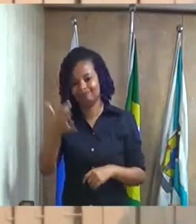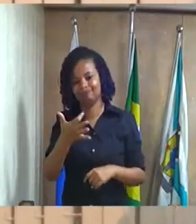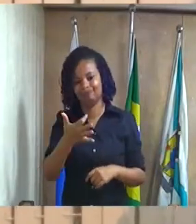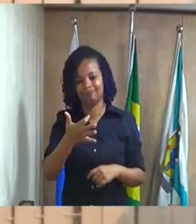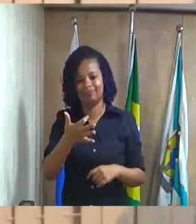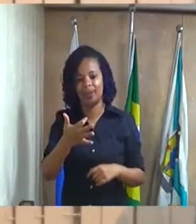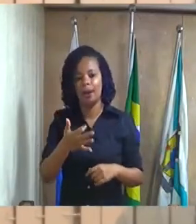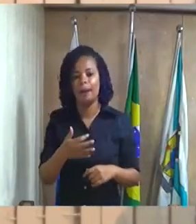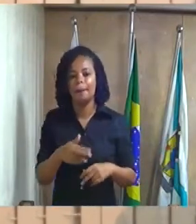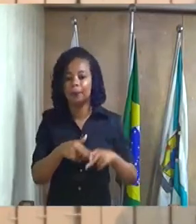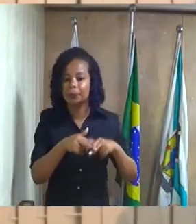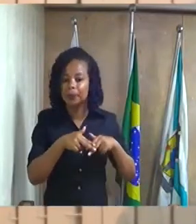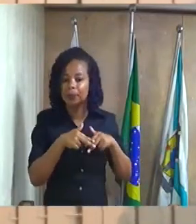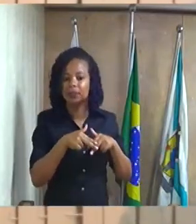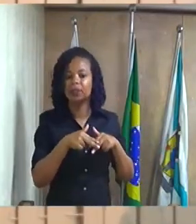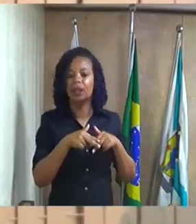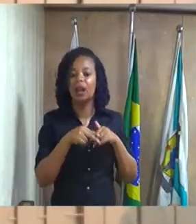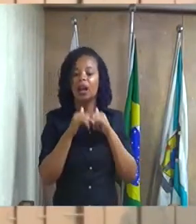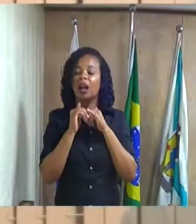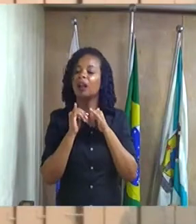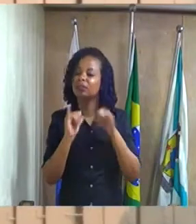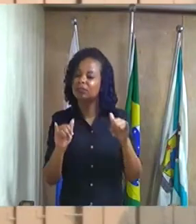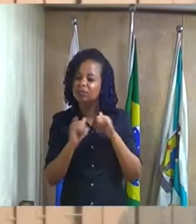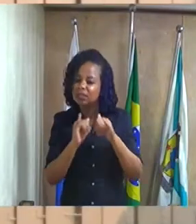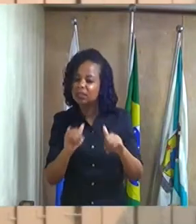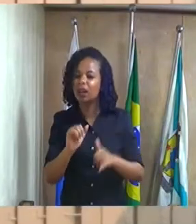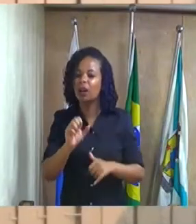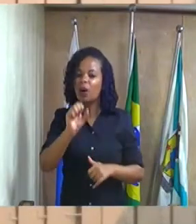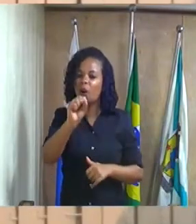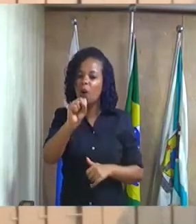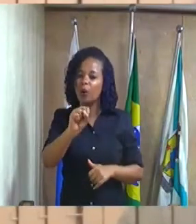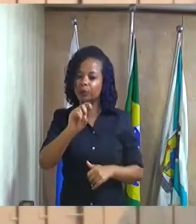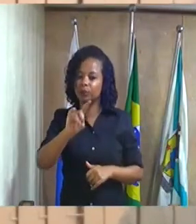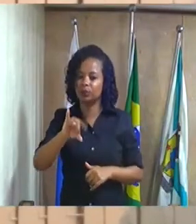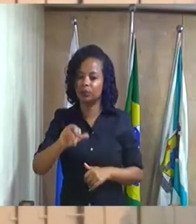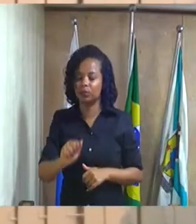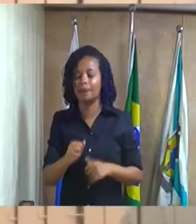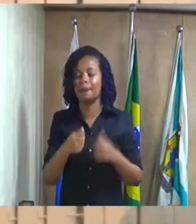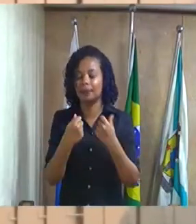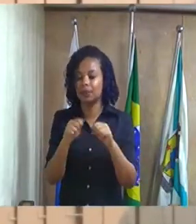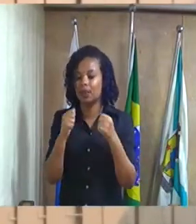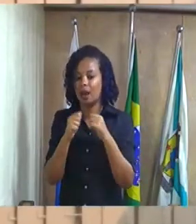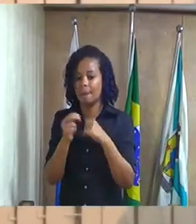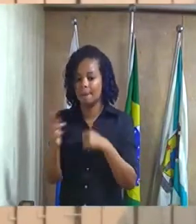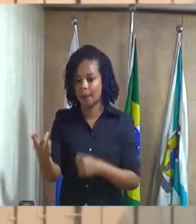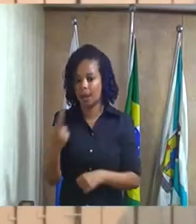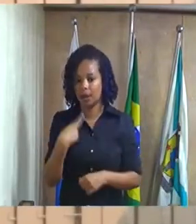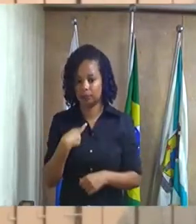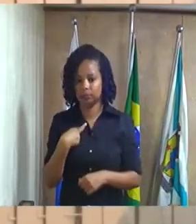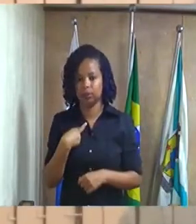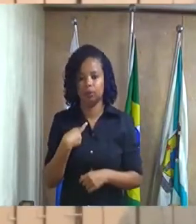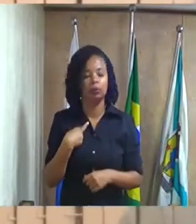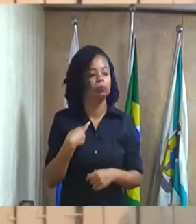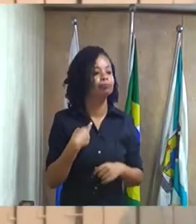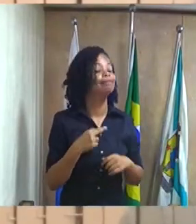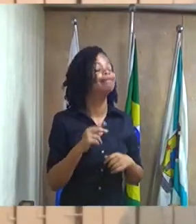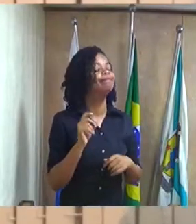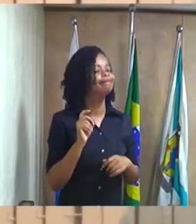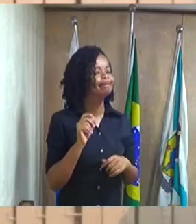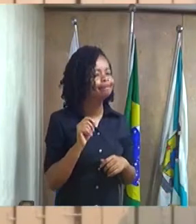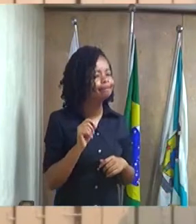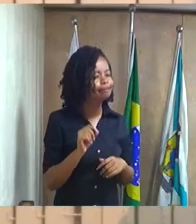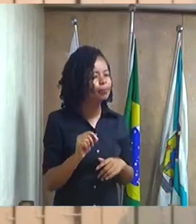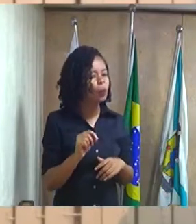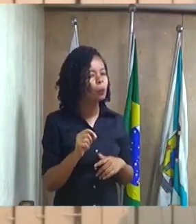coloquei oito dias e ele vai ter que responder caso esse